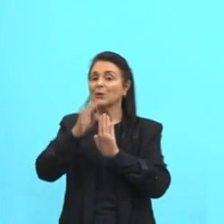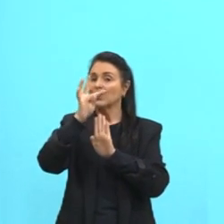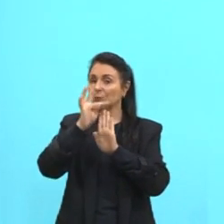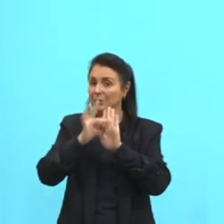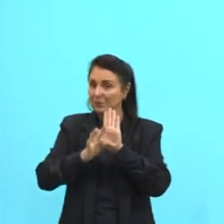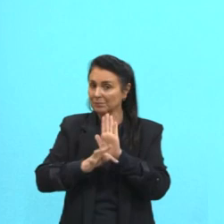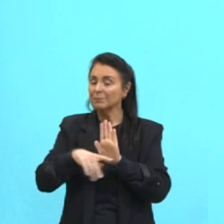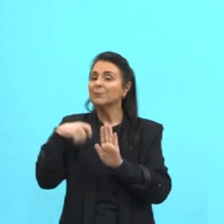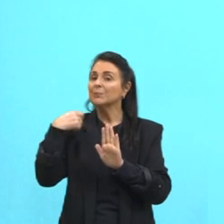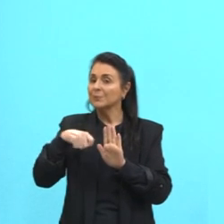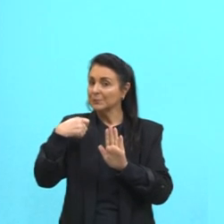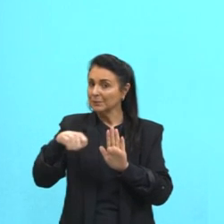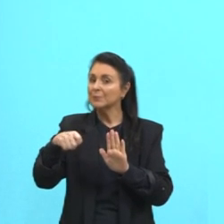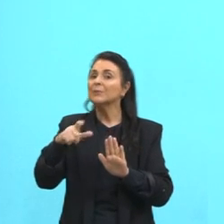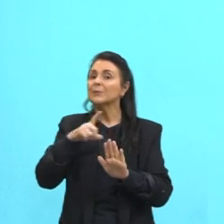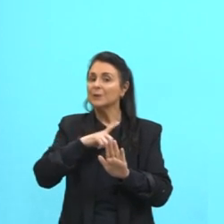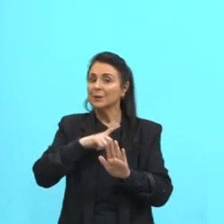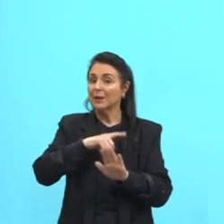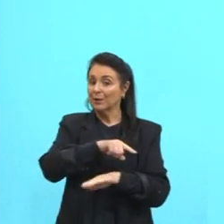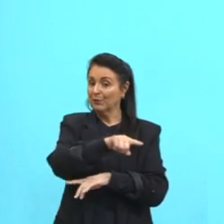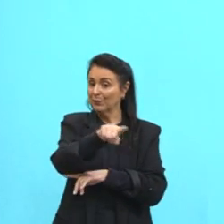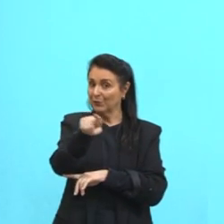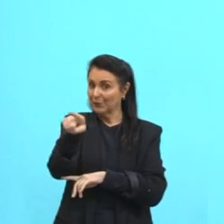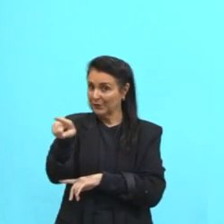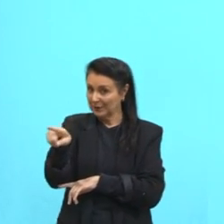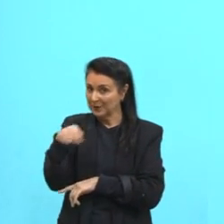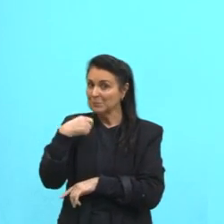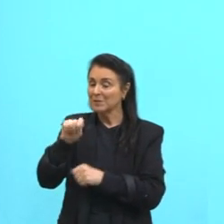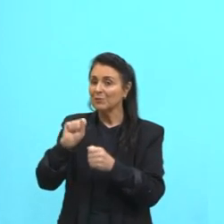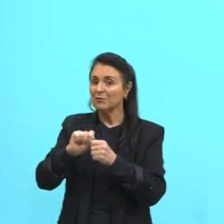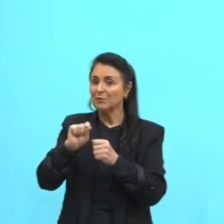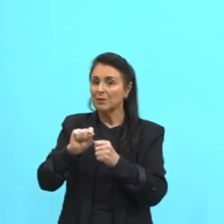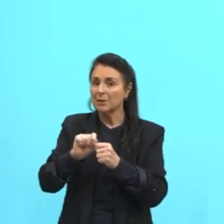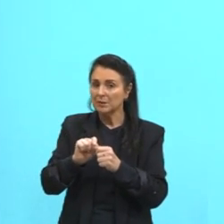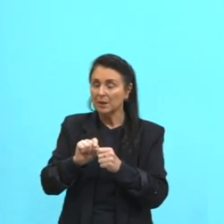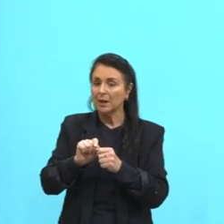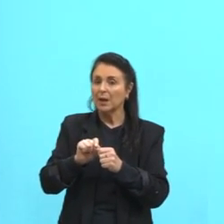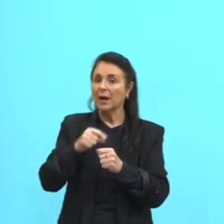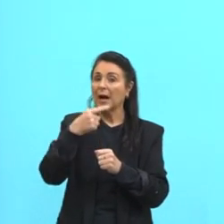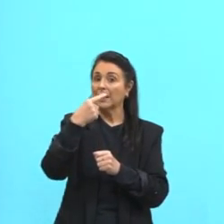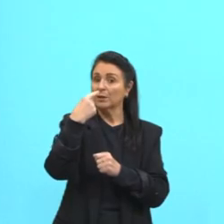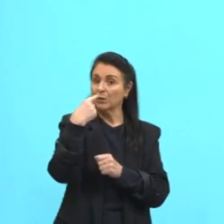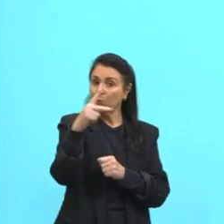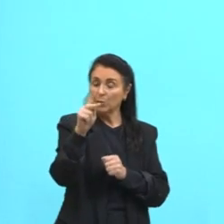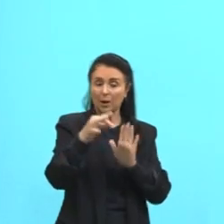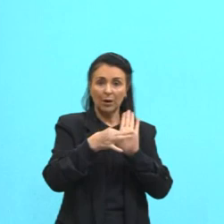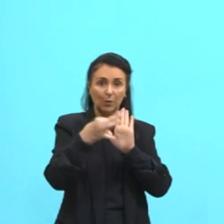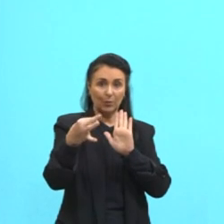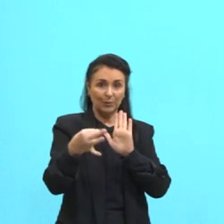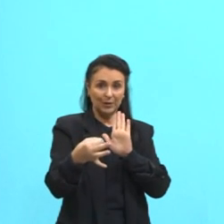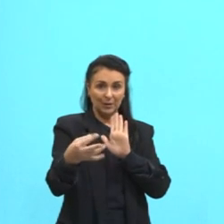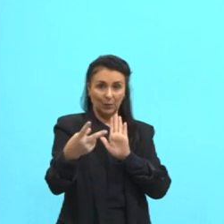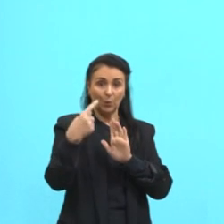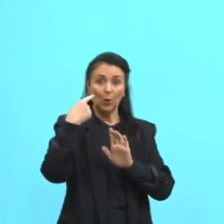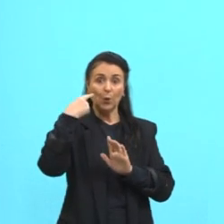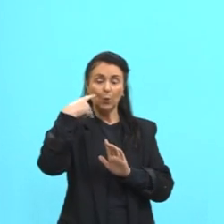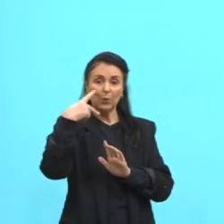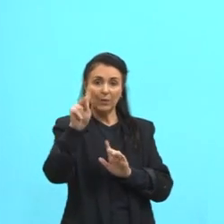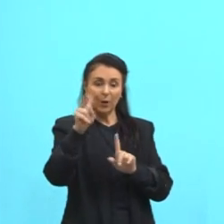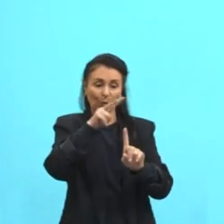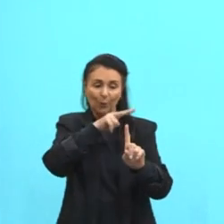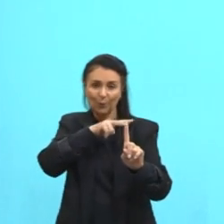essa necessidade de vocês exporem esse ponto de vista. Então, por isso, a redação do Enem, ela é